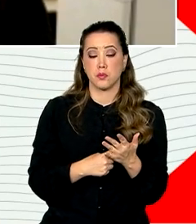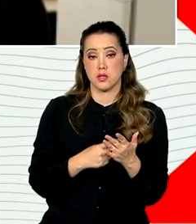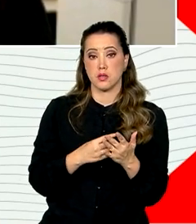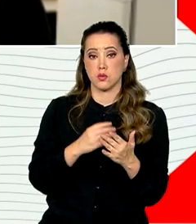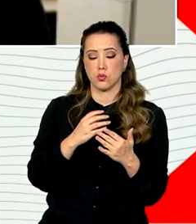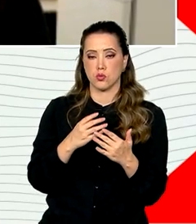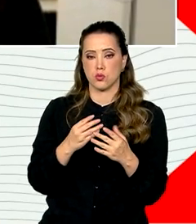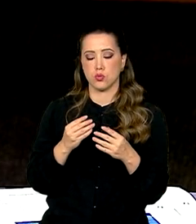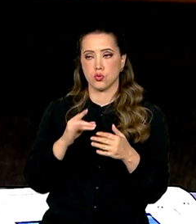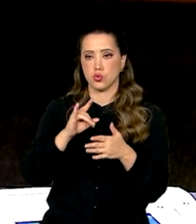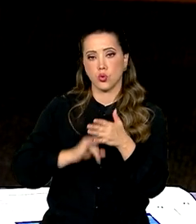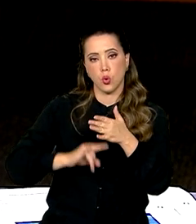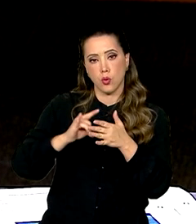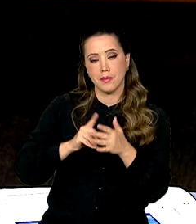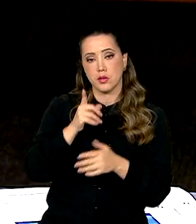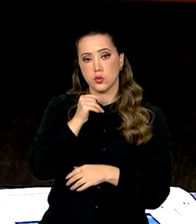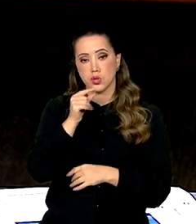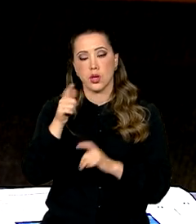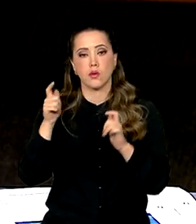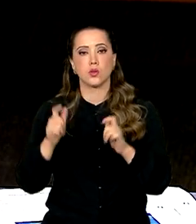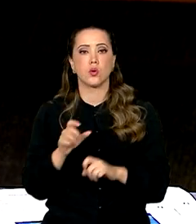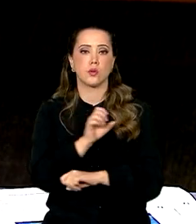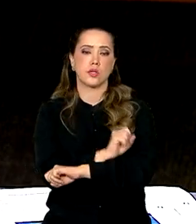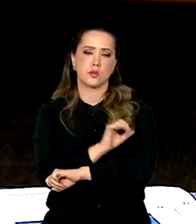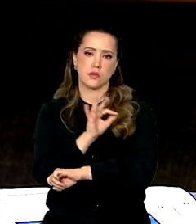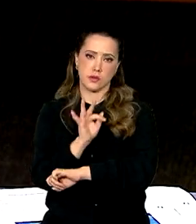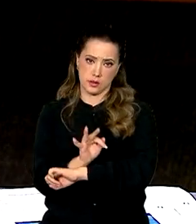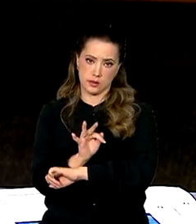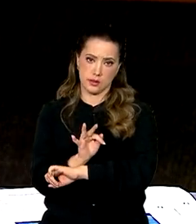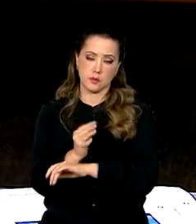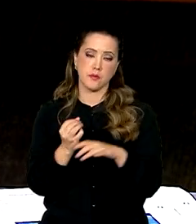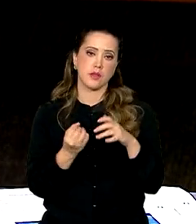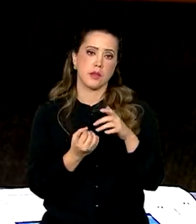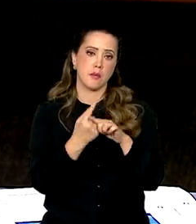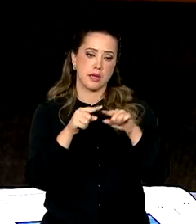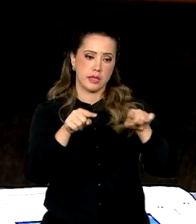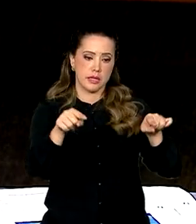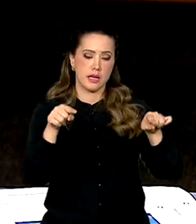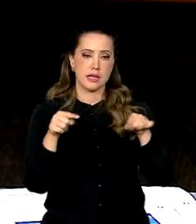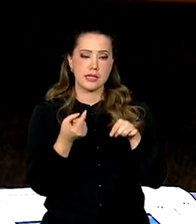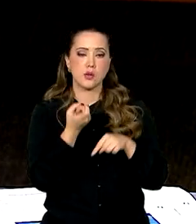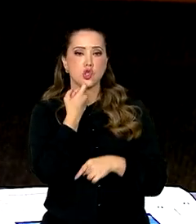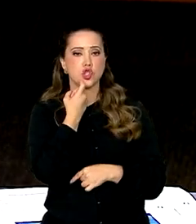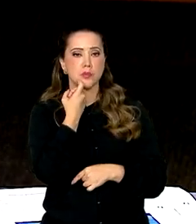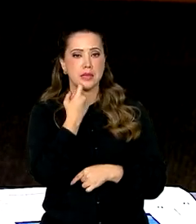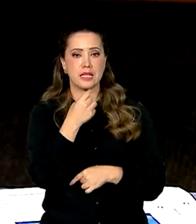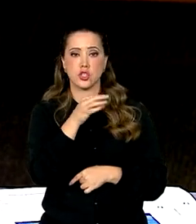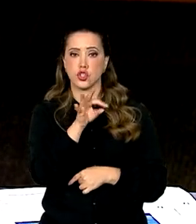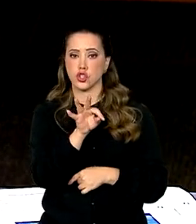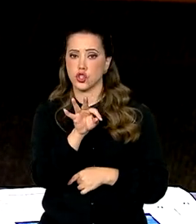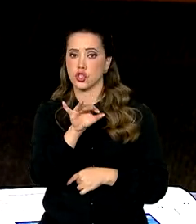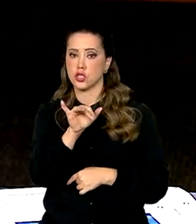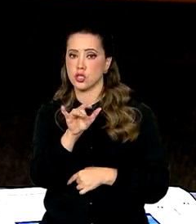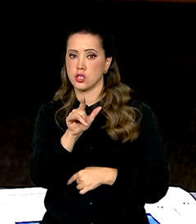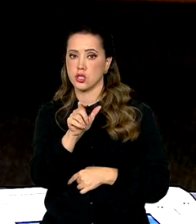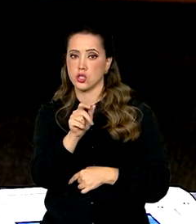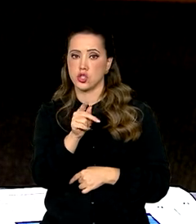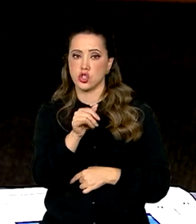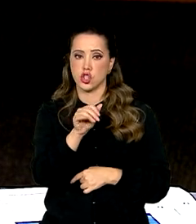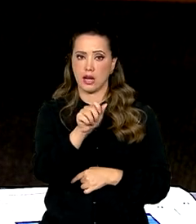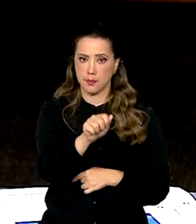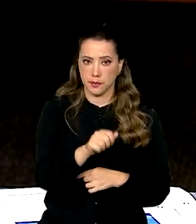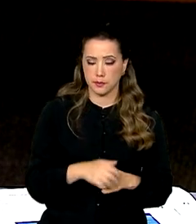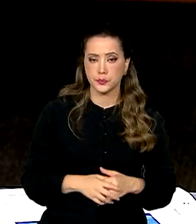em propriedades na região do São Francisco para a criação de tilápia no estado de Pernambuco. Essa é